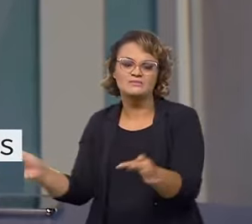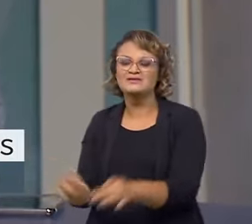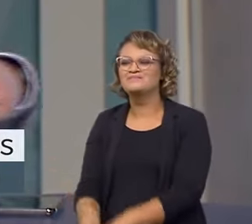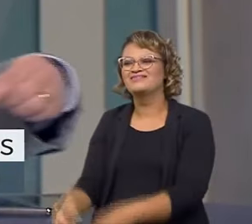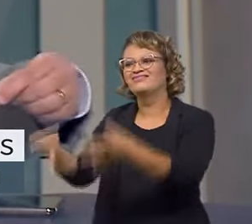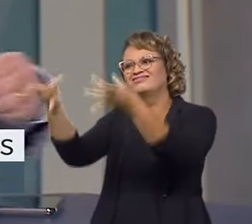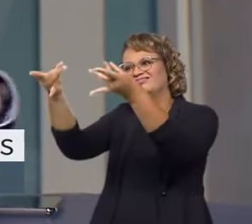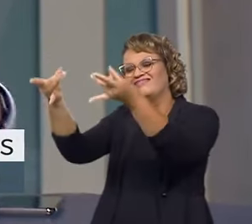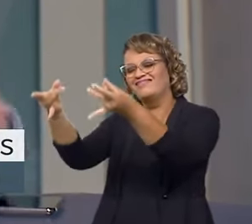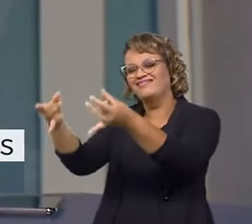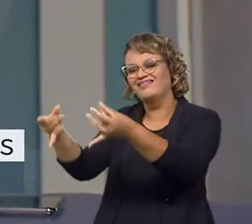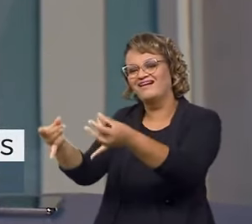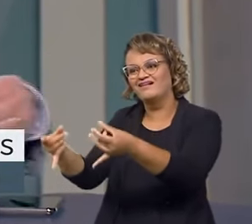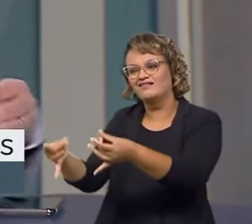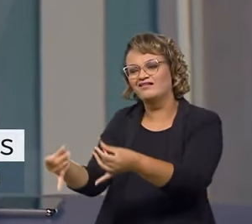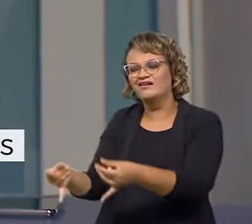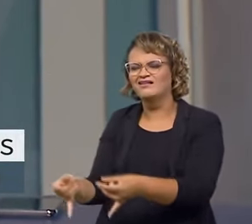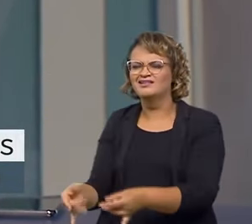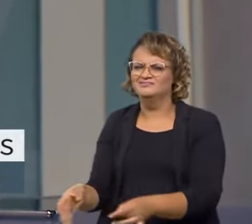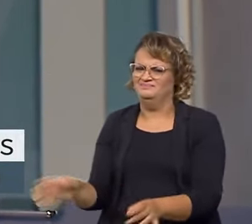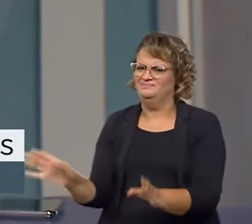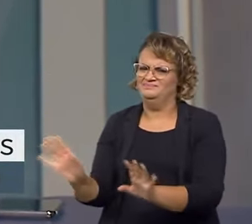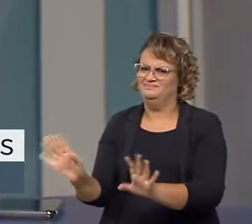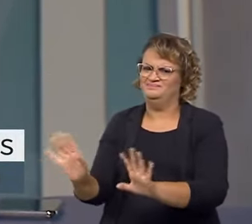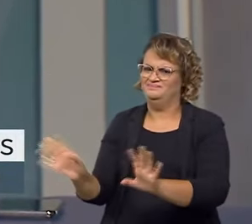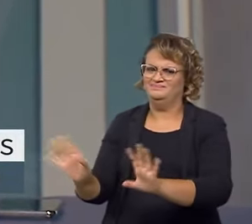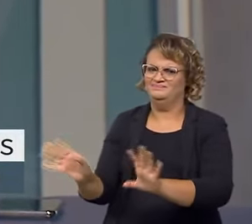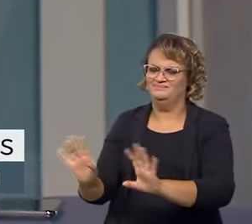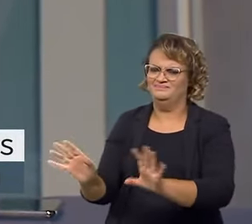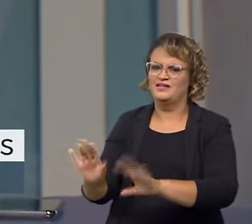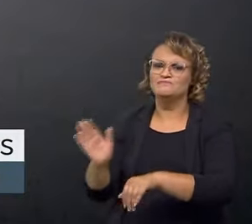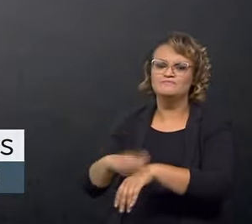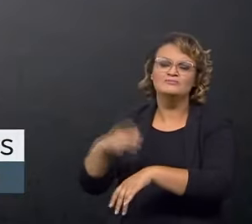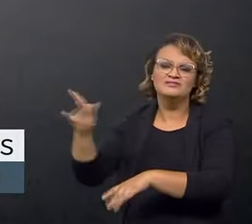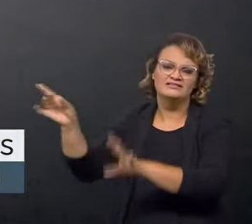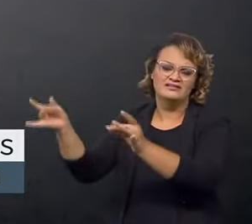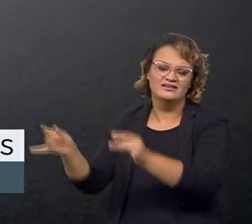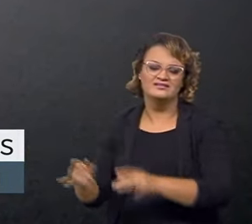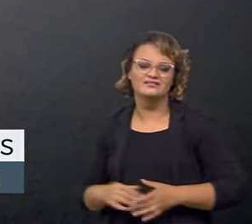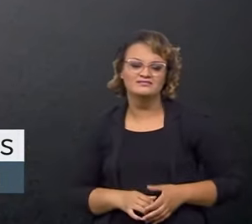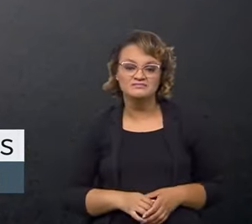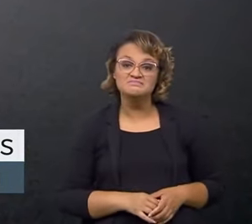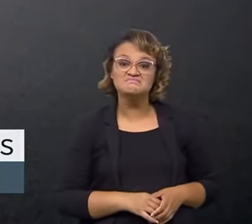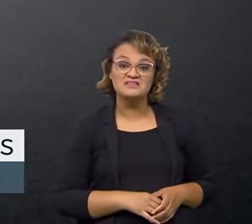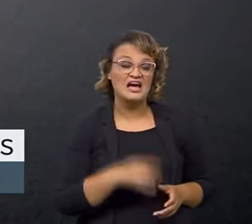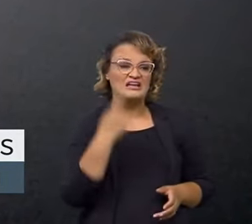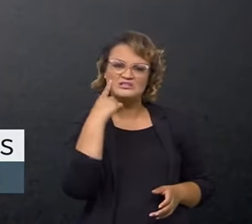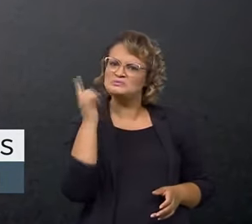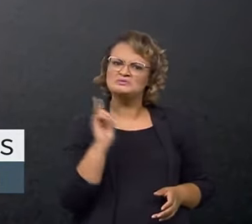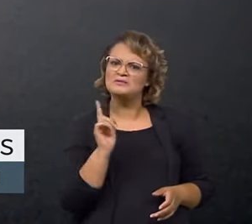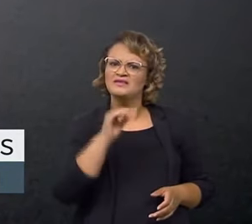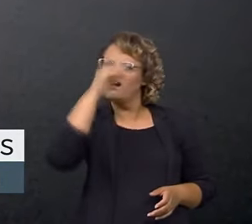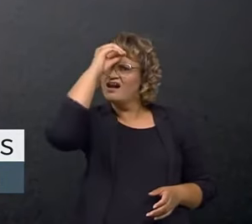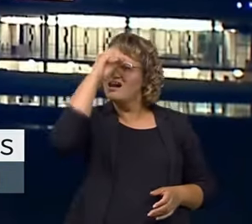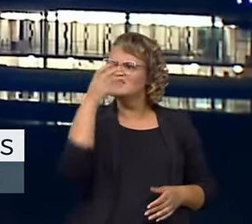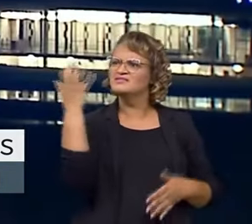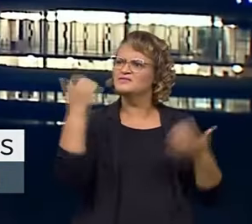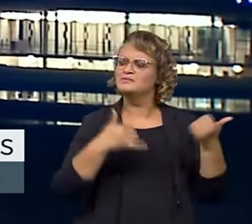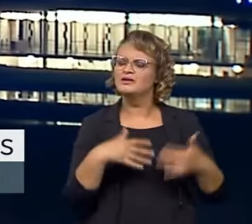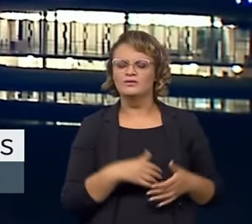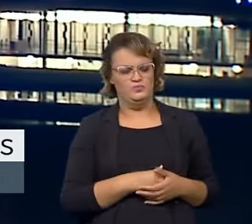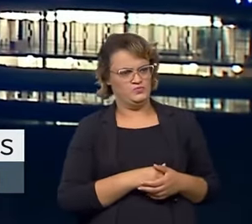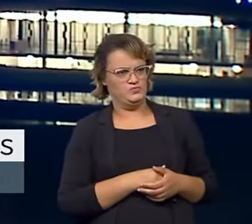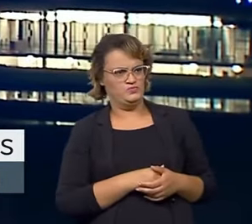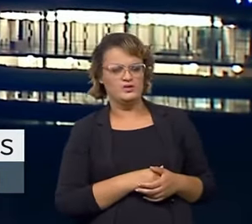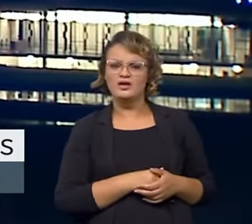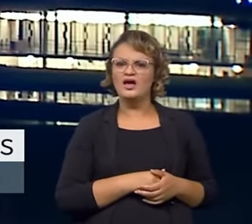desenhar qual vai ter o dispositivo que vai cortar essa chama. A gente nem sabe que esse é o processo. Então, quando você fala, eu fico um pouco chocada,